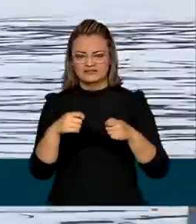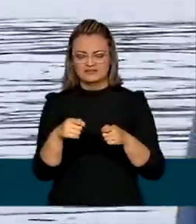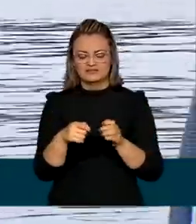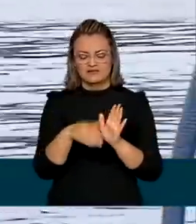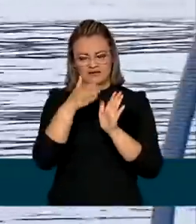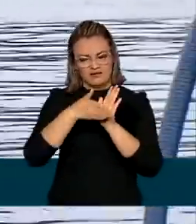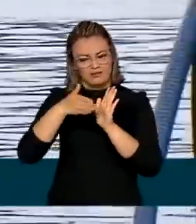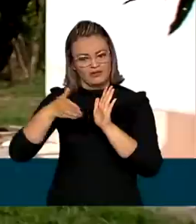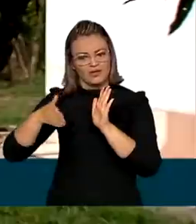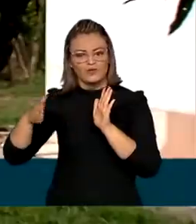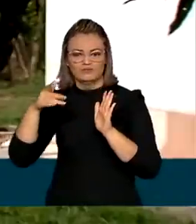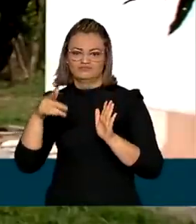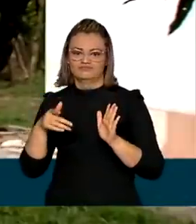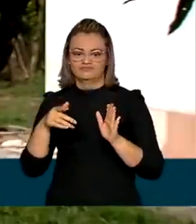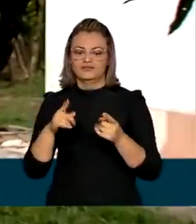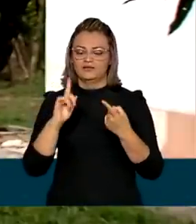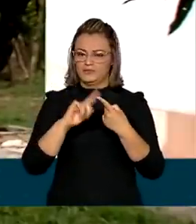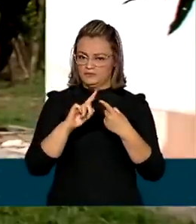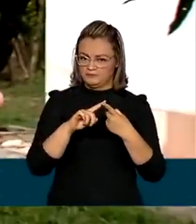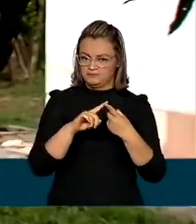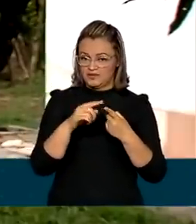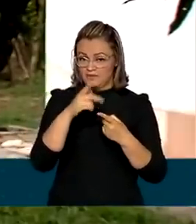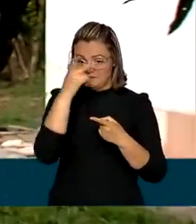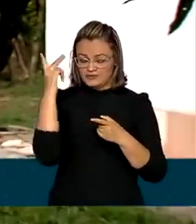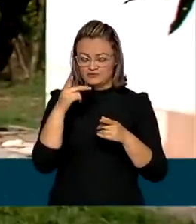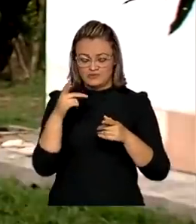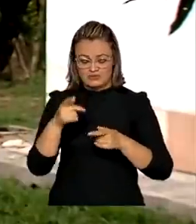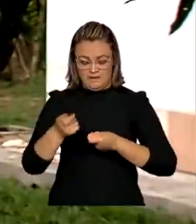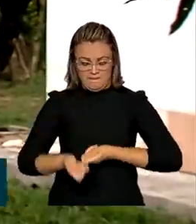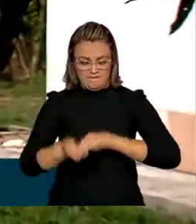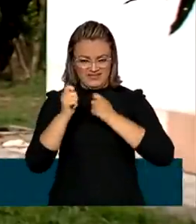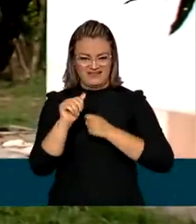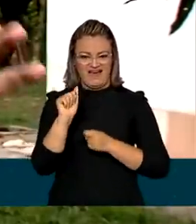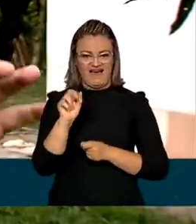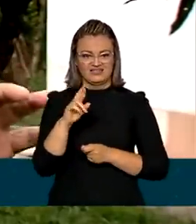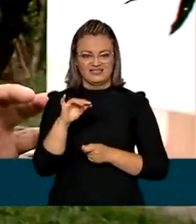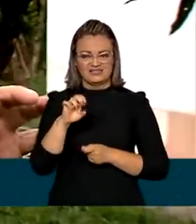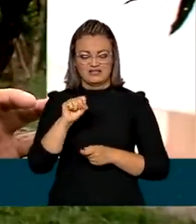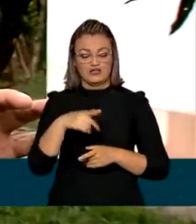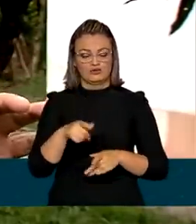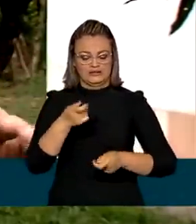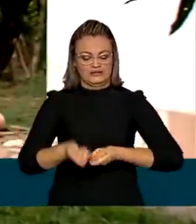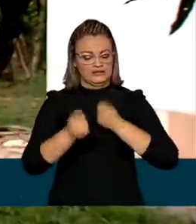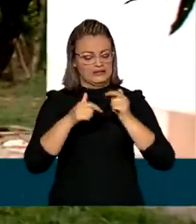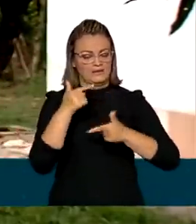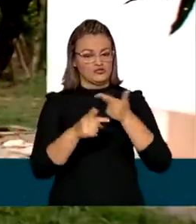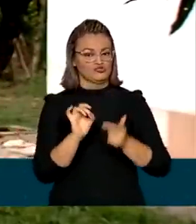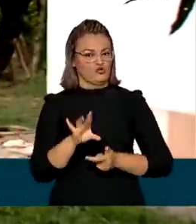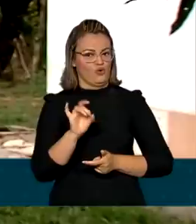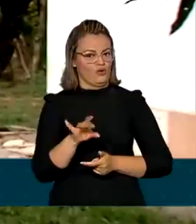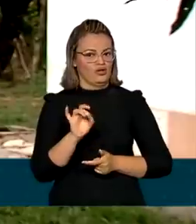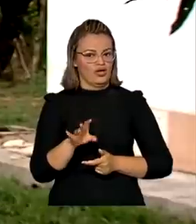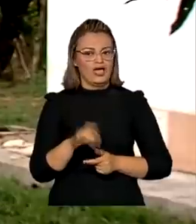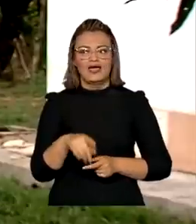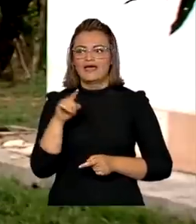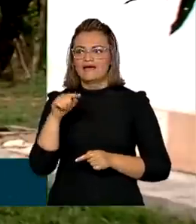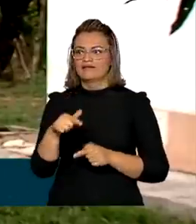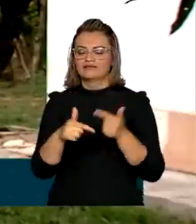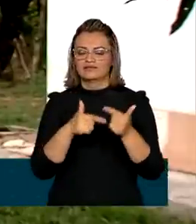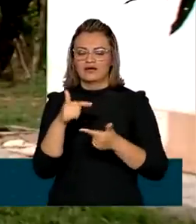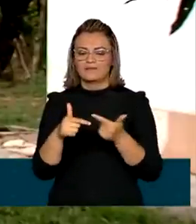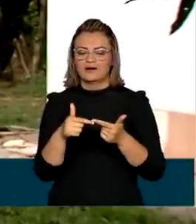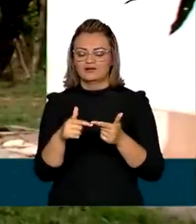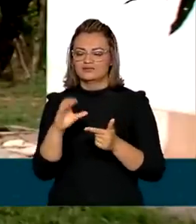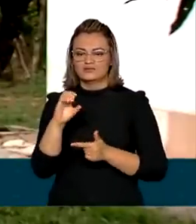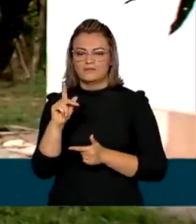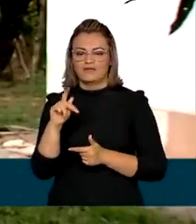alguns critérios. O pescador que é artesanal, ele tem que ser só pescador artesanal. Ele não pode ter o